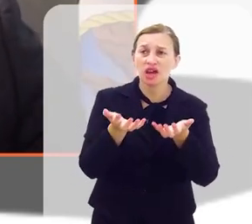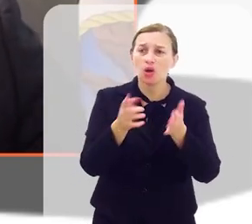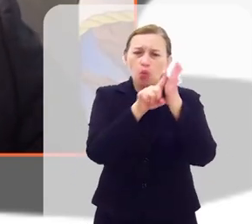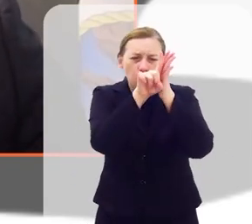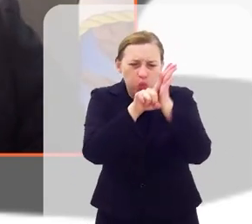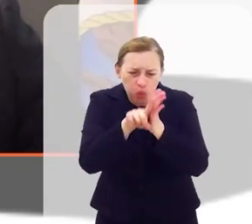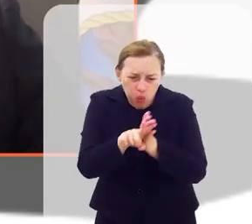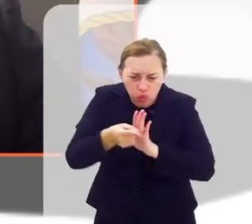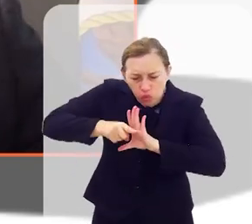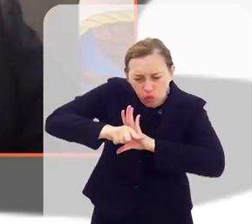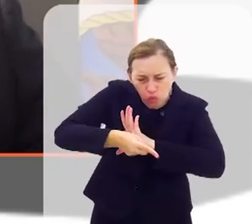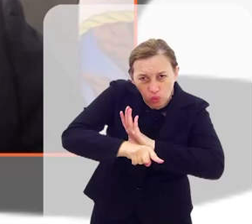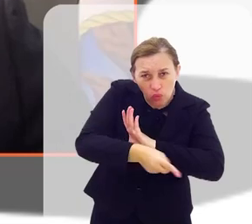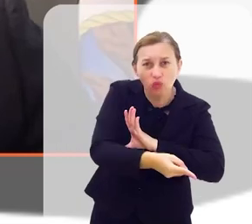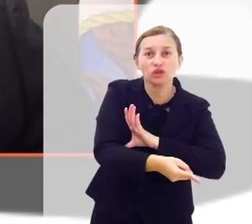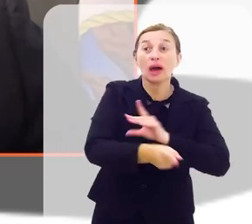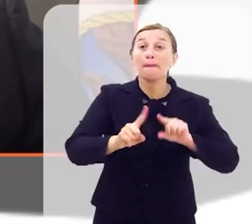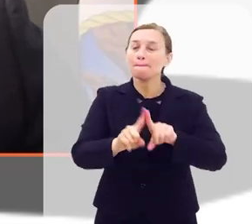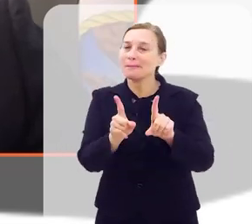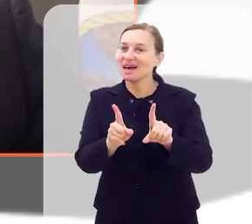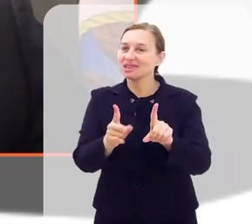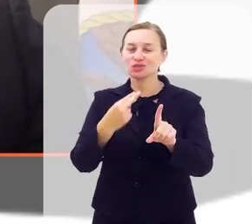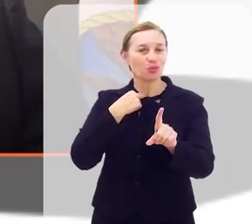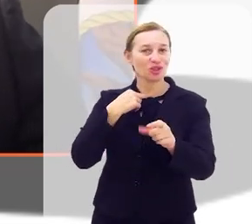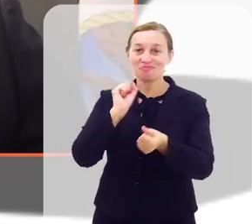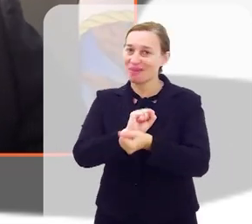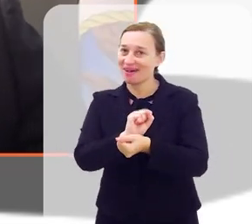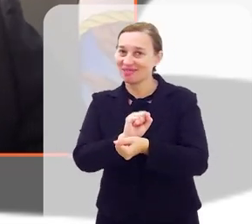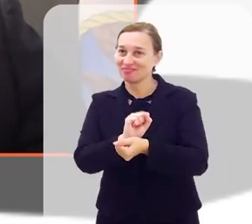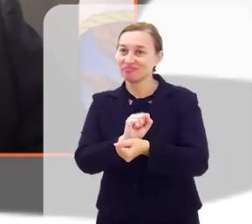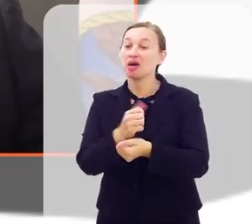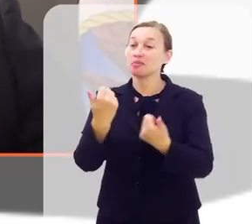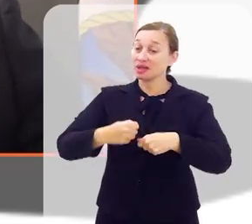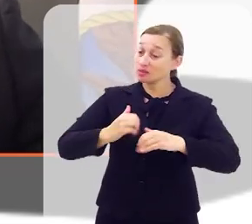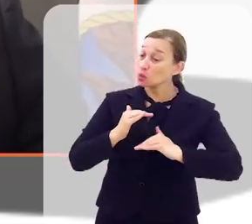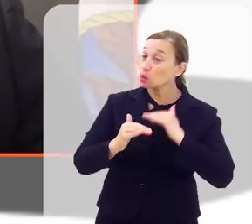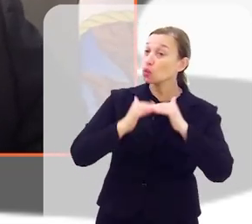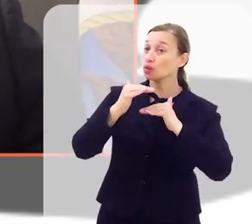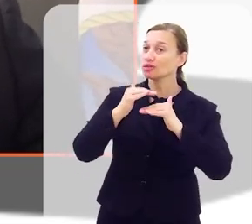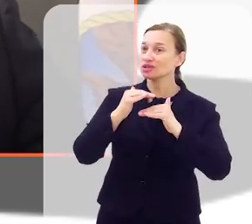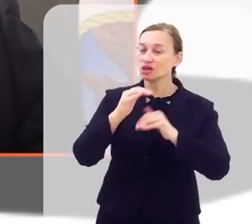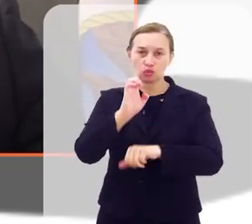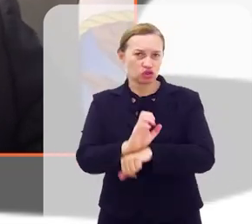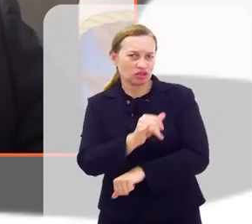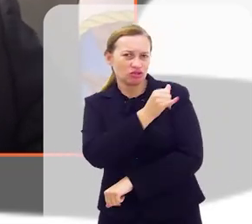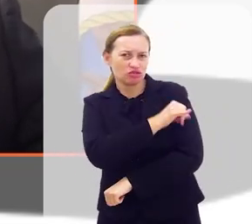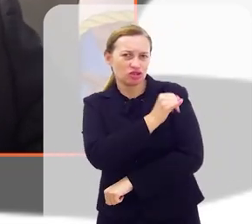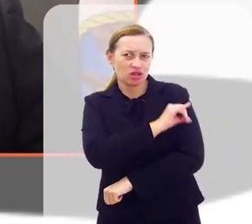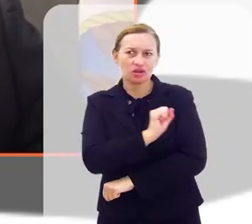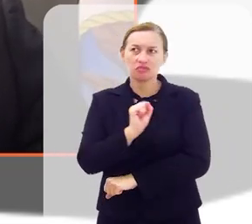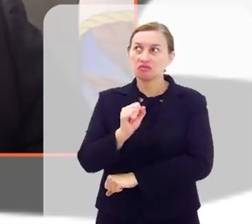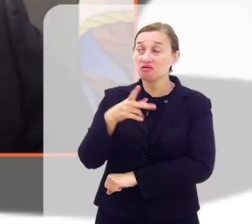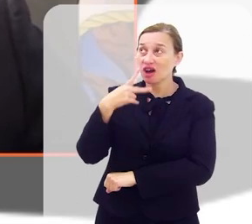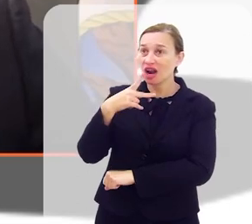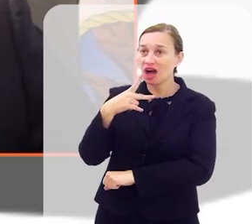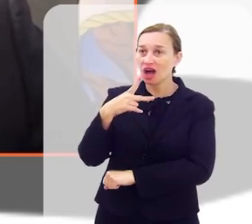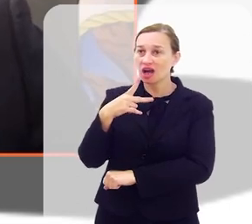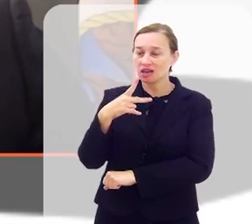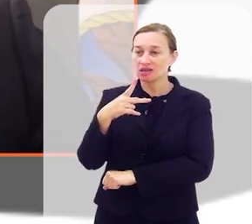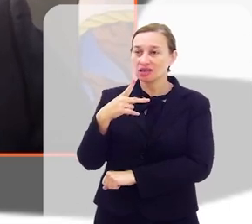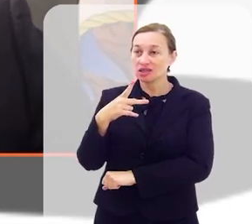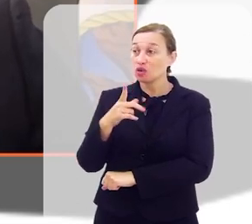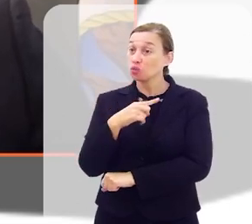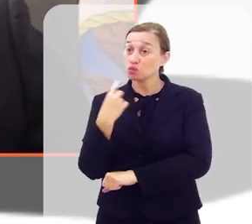uma análise muito profunda, mas não podemos parar, temos que avançar. Se tratando do Estado do Rio de Janeiro, é um cartão